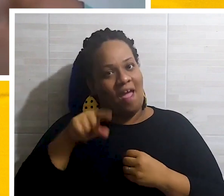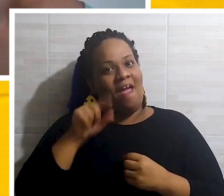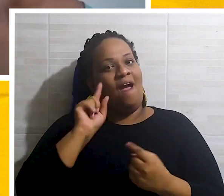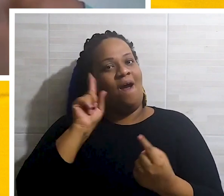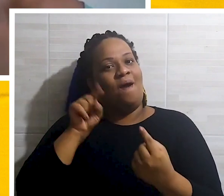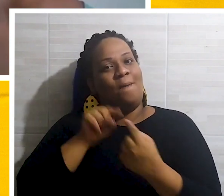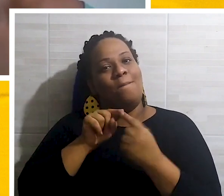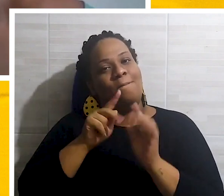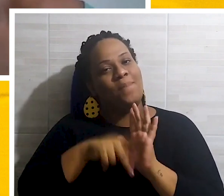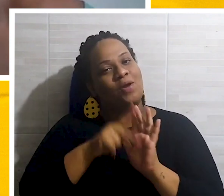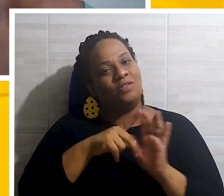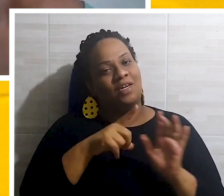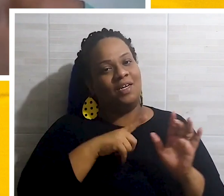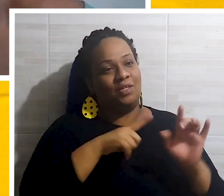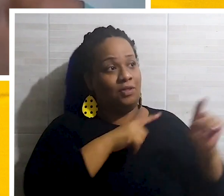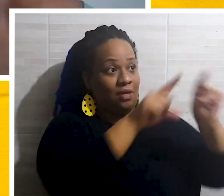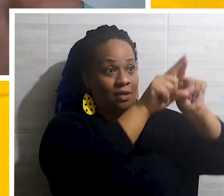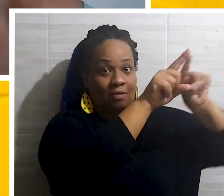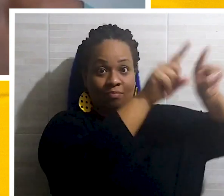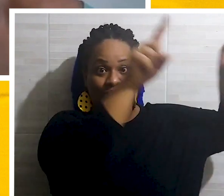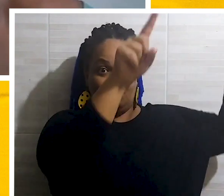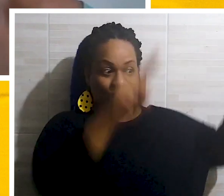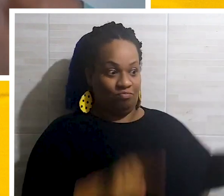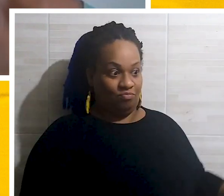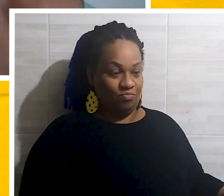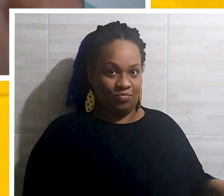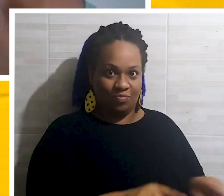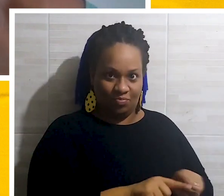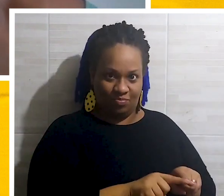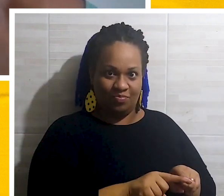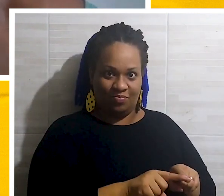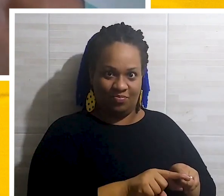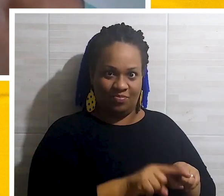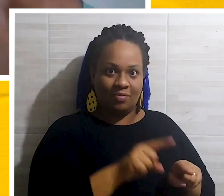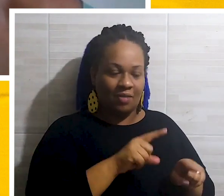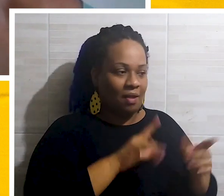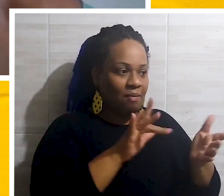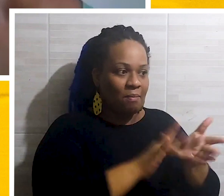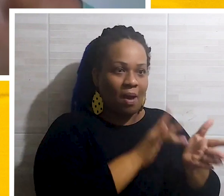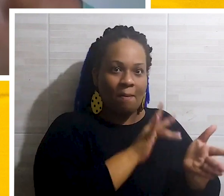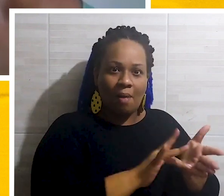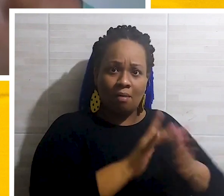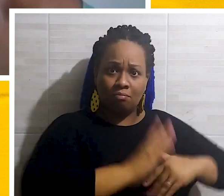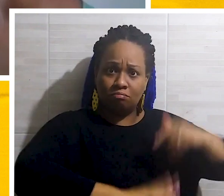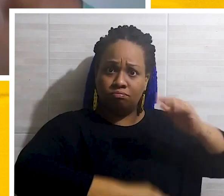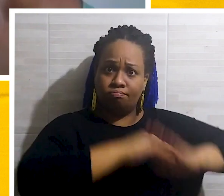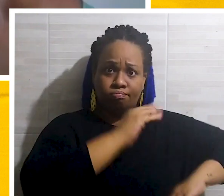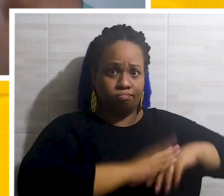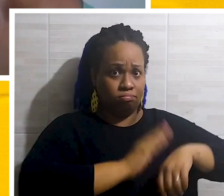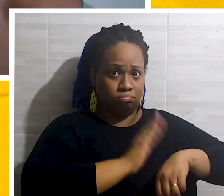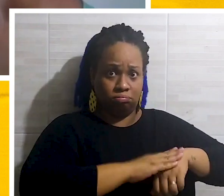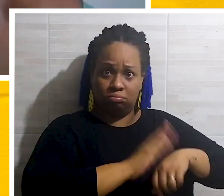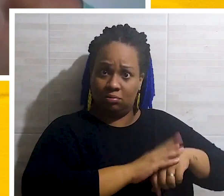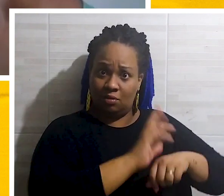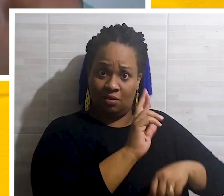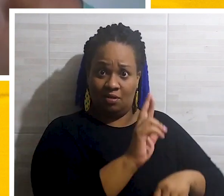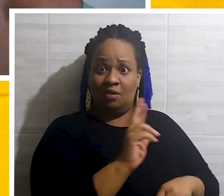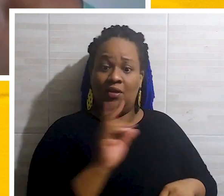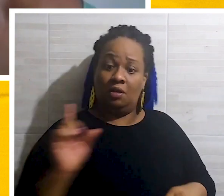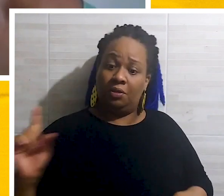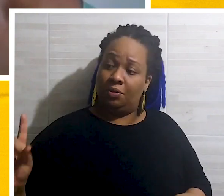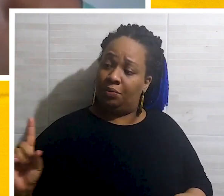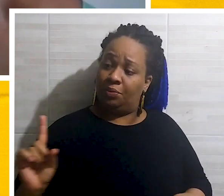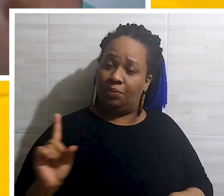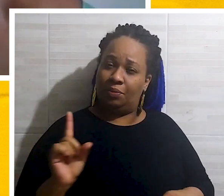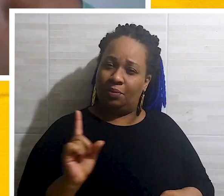ideia do projeto é ter um totem, um equipamento virtual, automatizado, onde